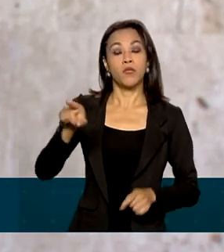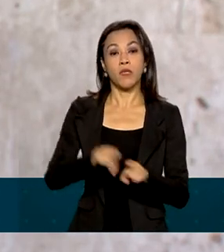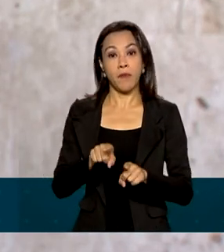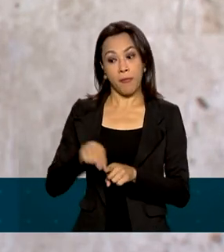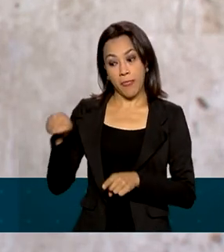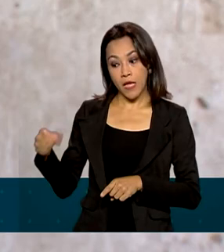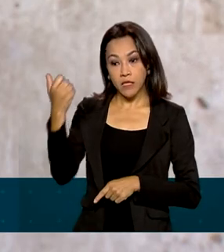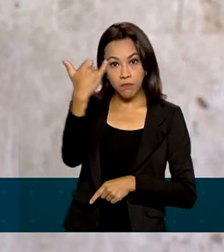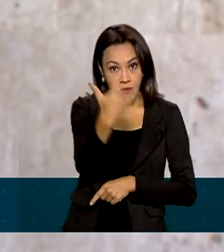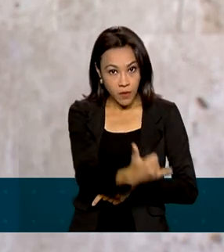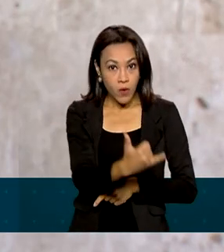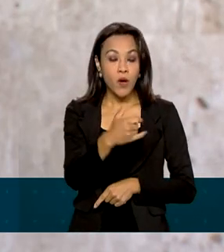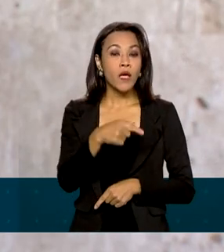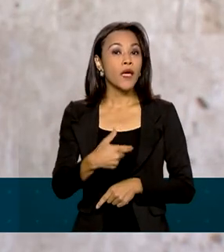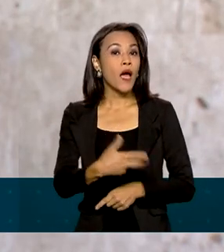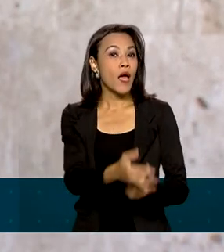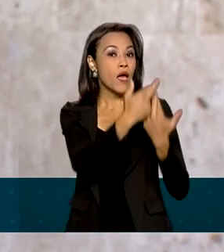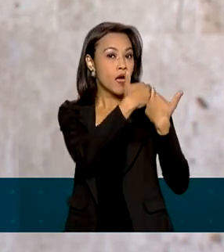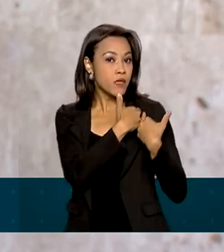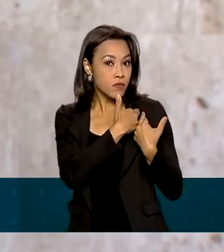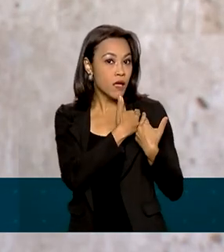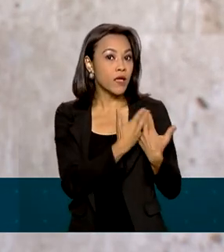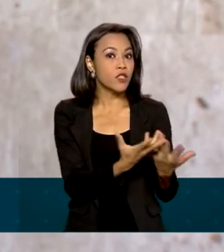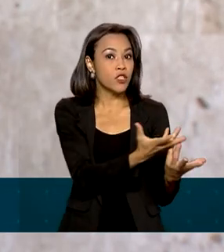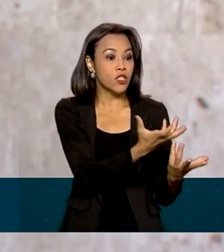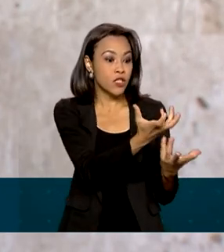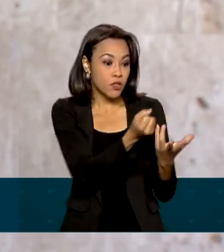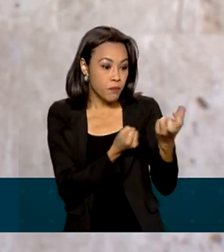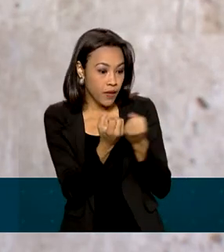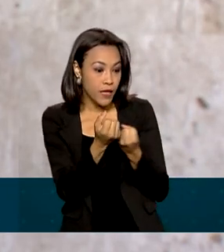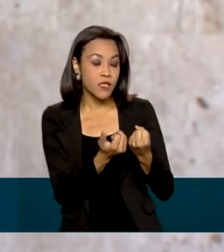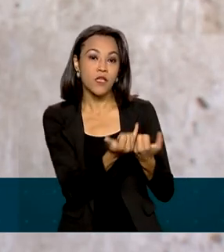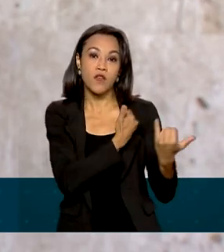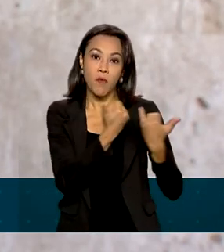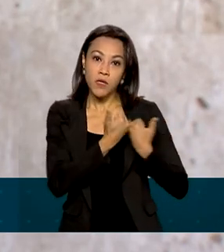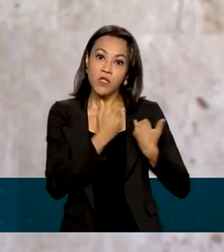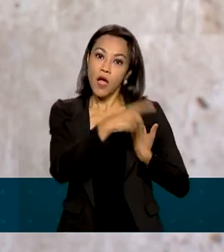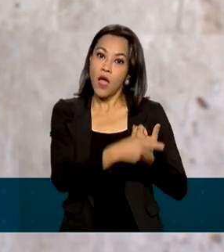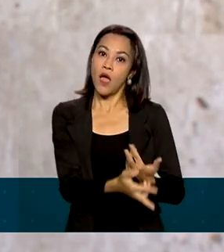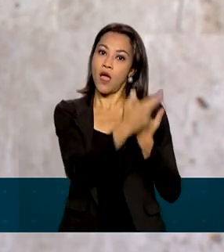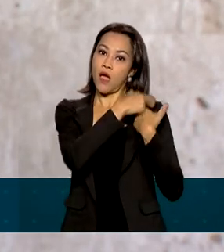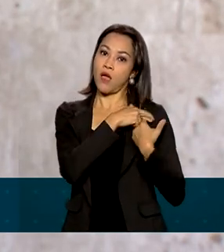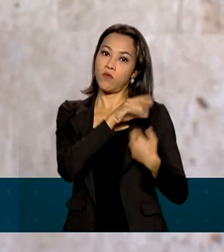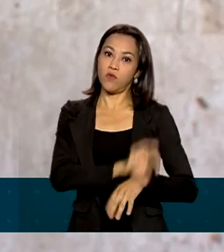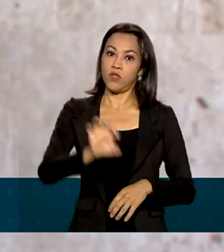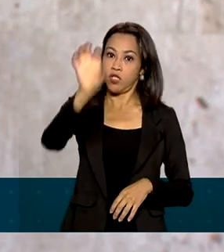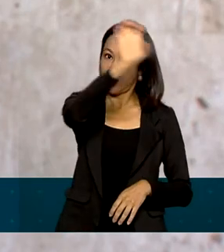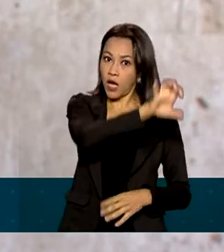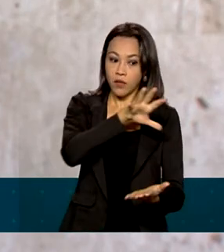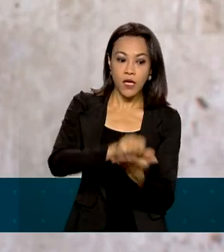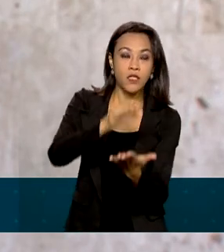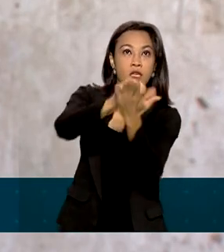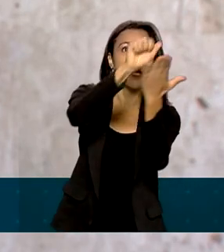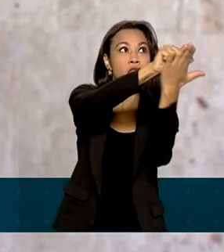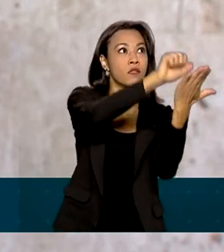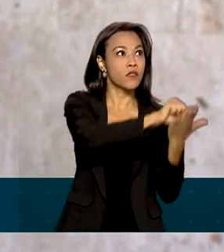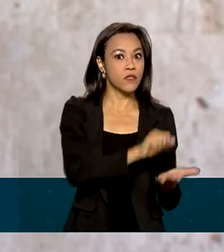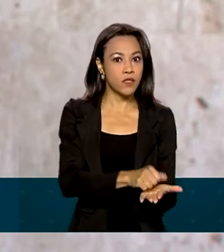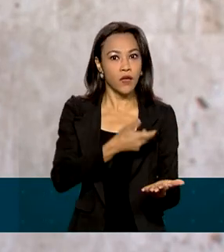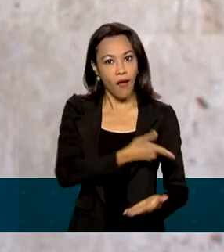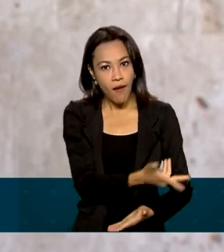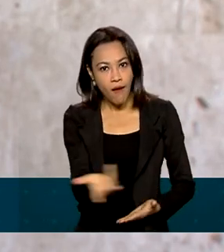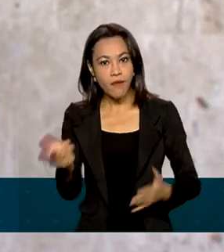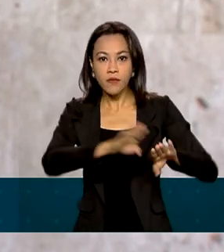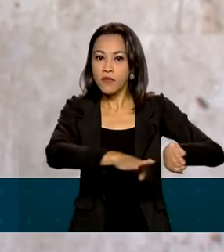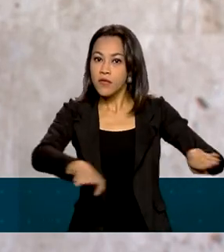responsabilidade de indicar esses dados é responsabilidade dos estados e dos municípios, que eles devem também acompanhar de perto essas crianças